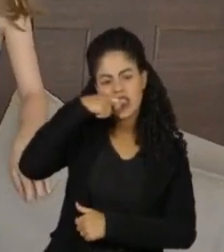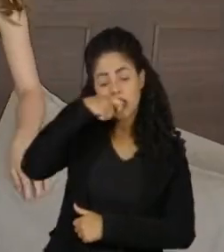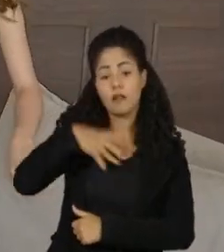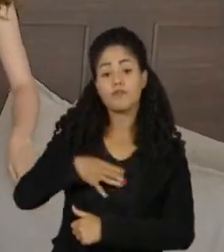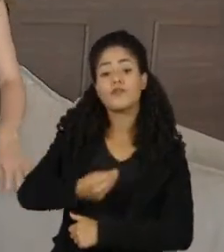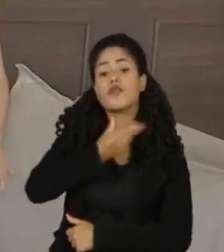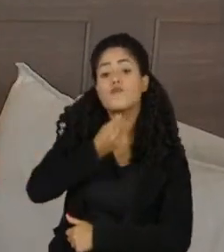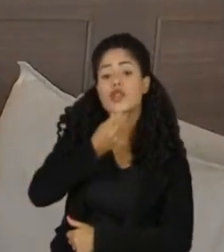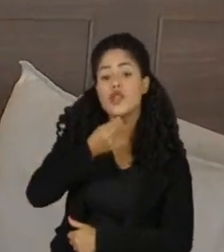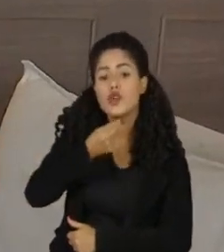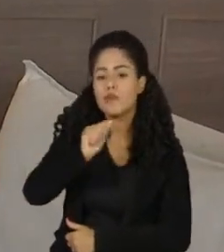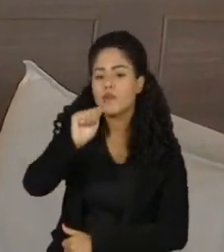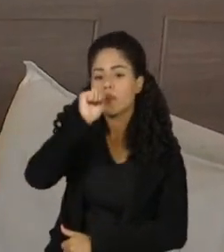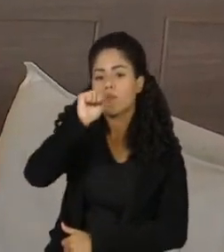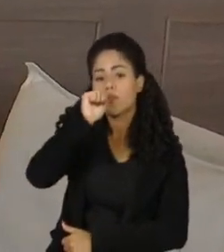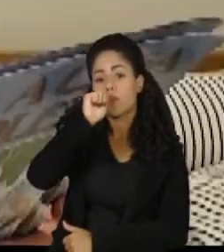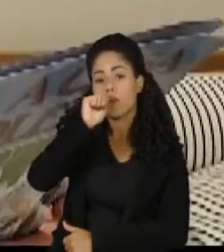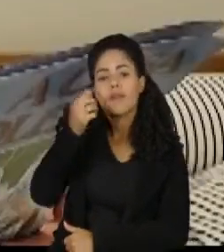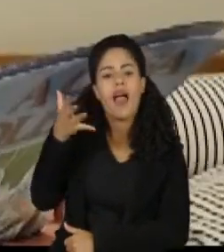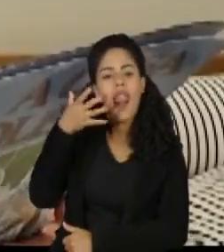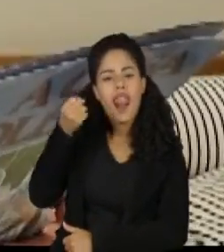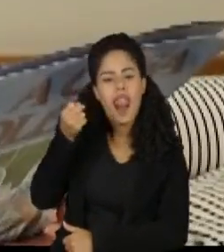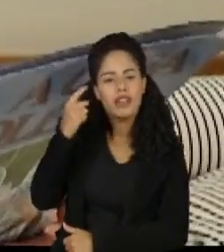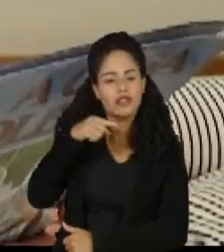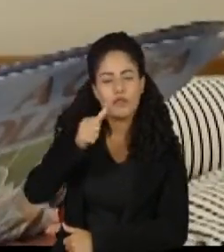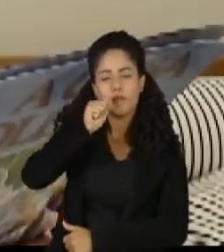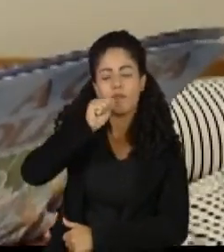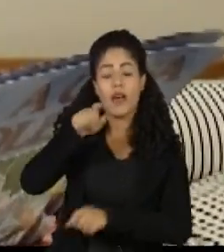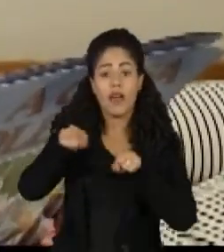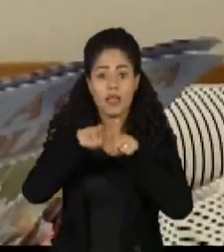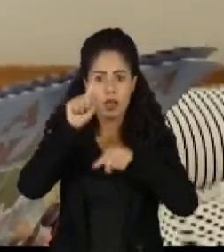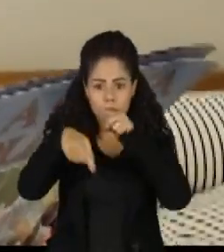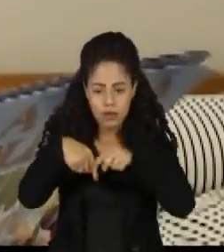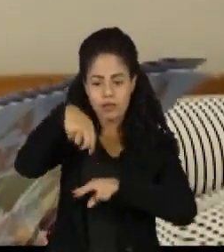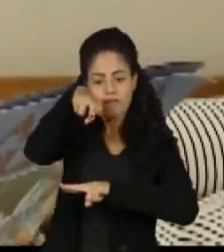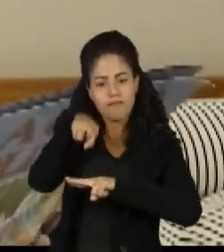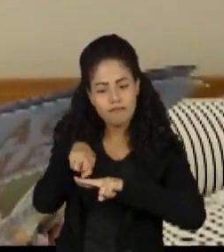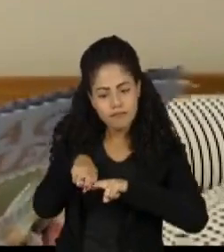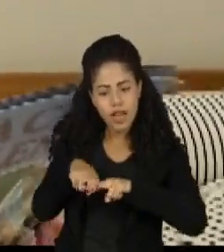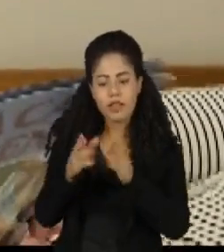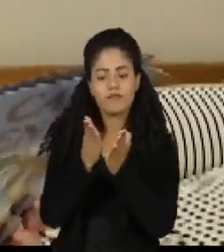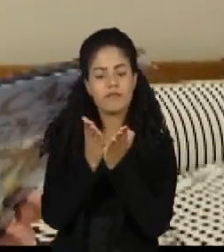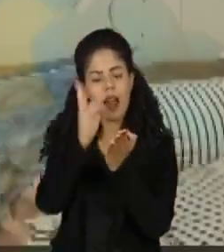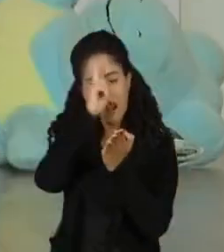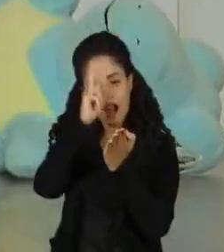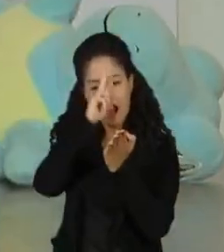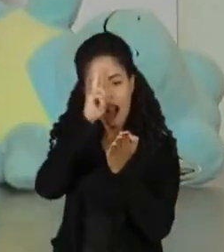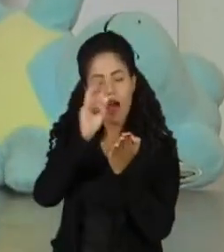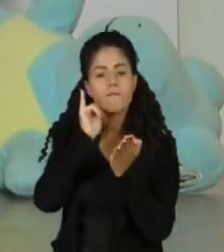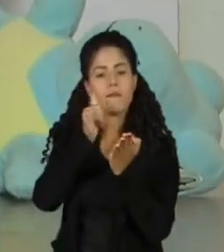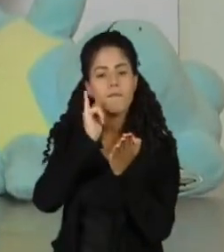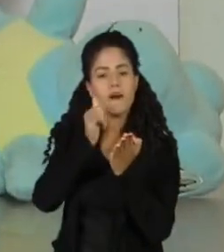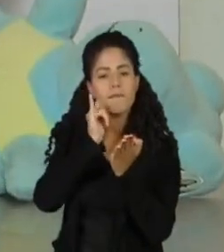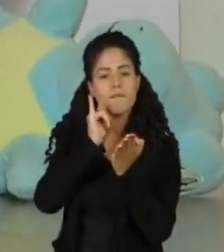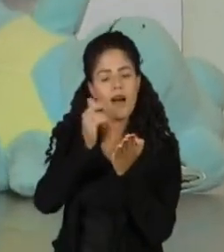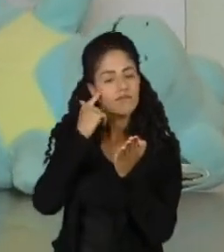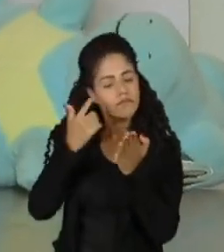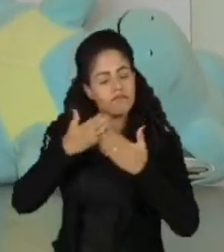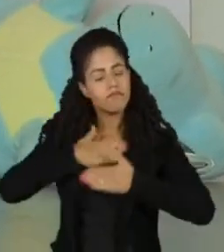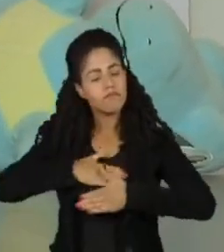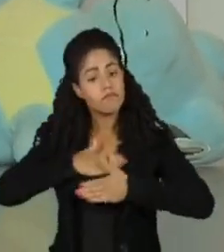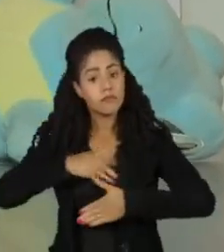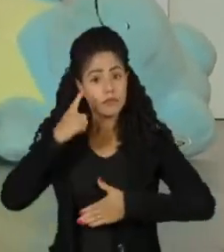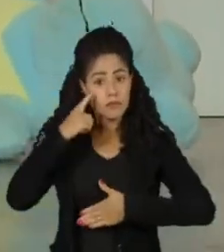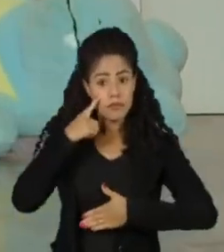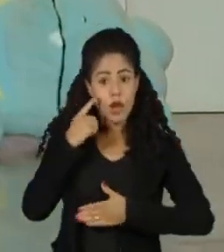a mamadeira ainda, a gente dá a mamadeira também. E aí é a hora que eu sento para ler a história com ele. Durante um período em que o